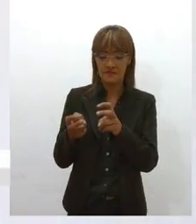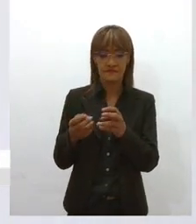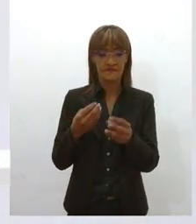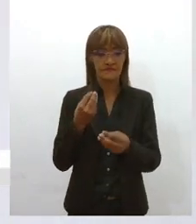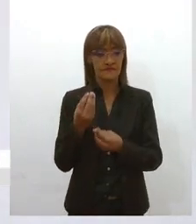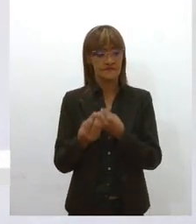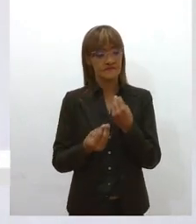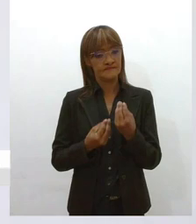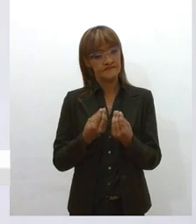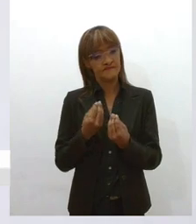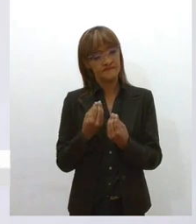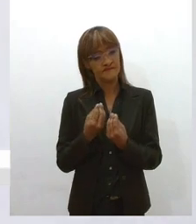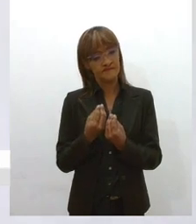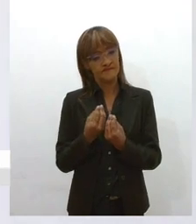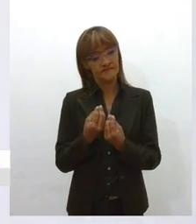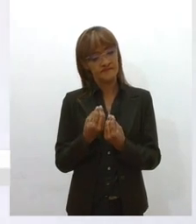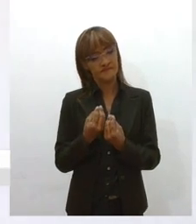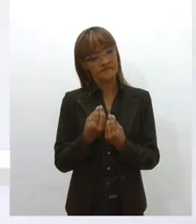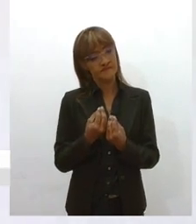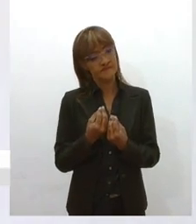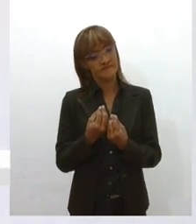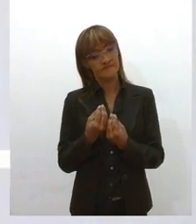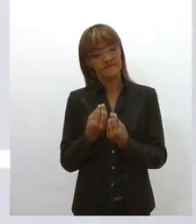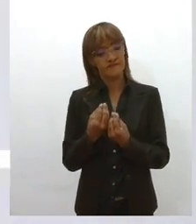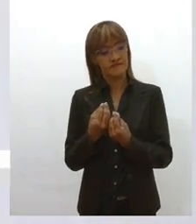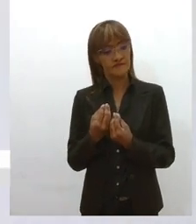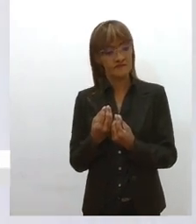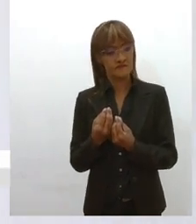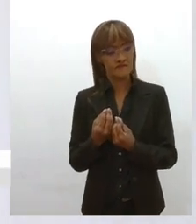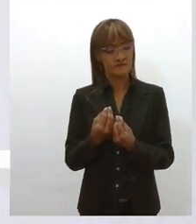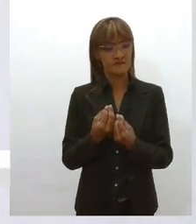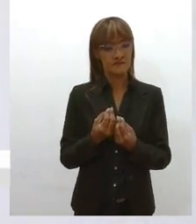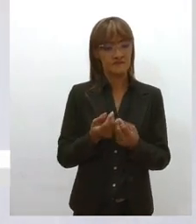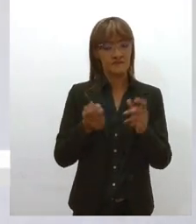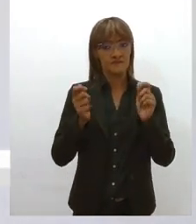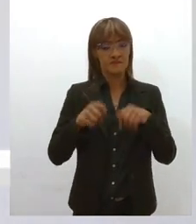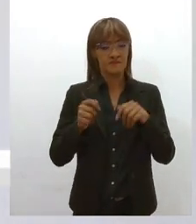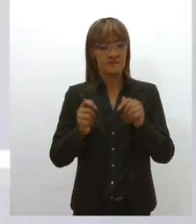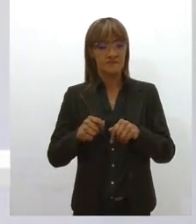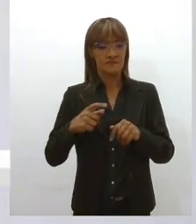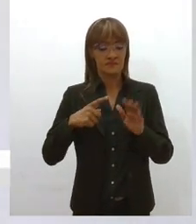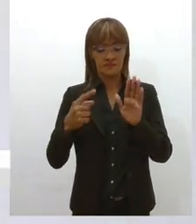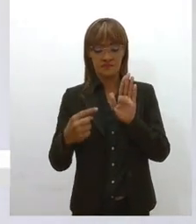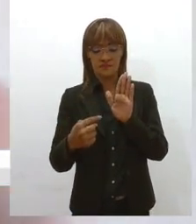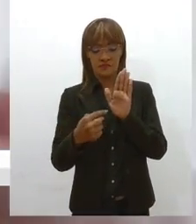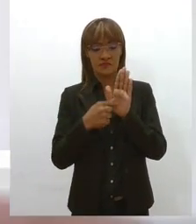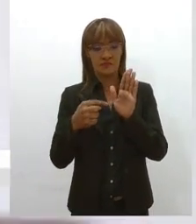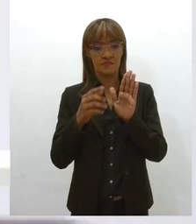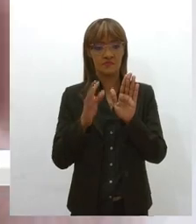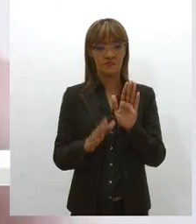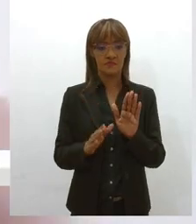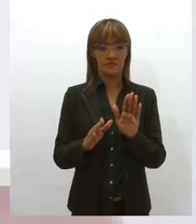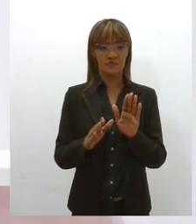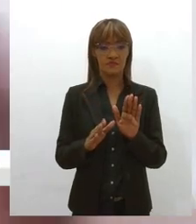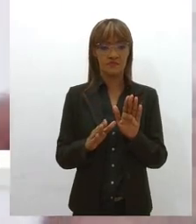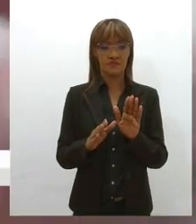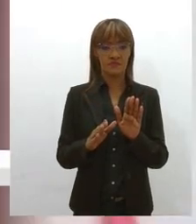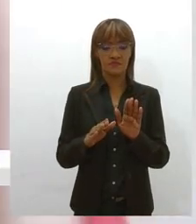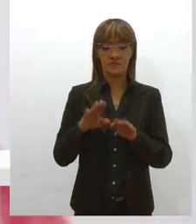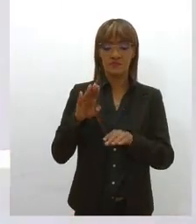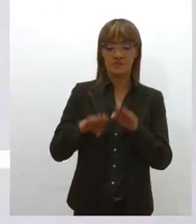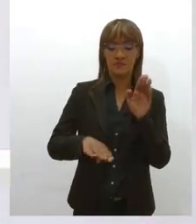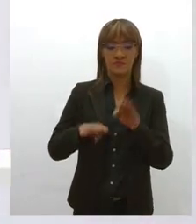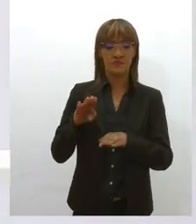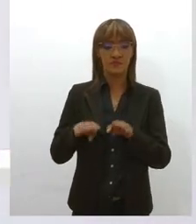intervenção, né, quais os canais de denúncias, de que modo às vezes isso cria